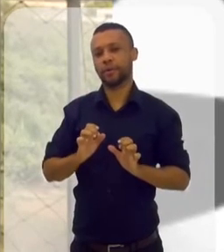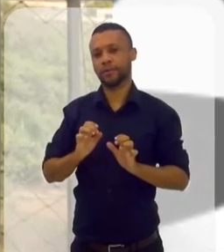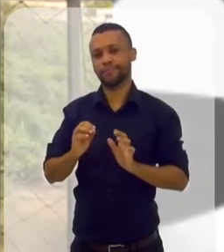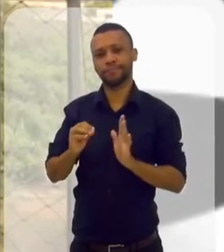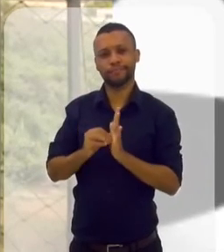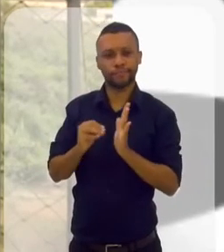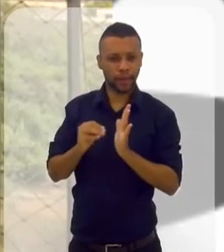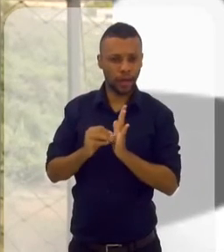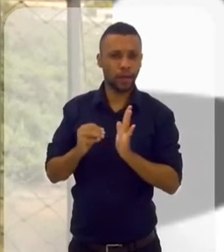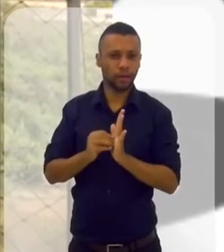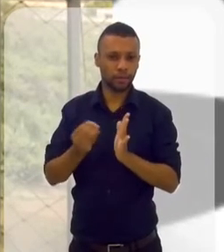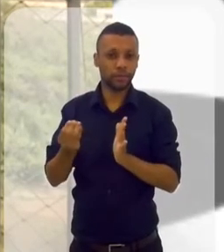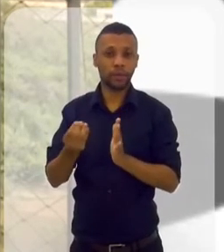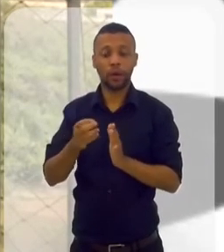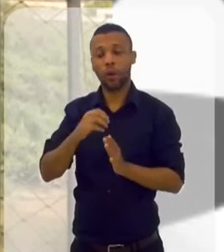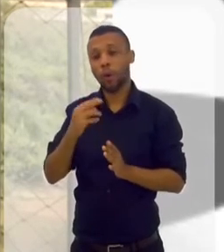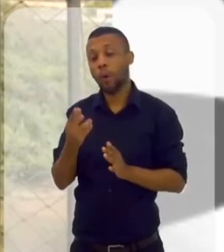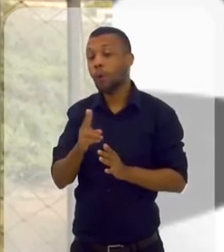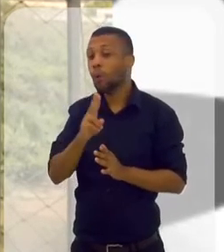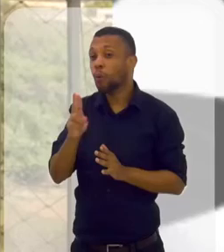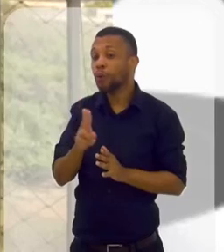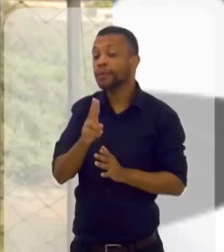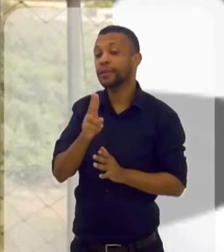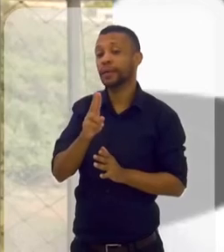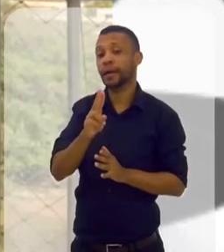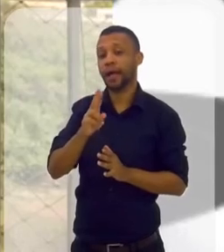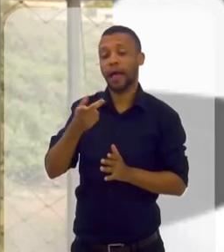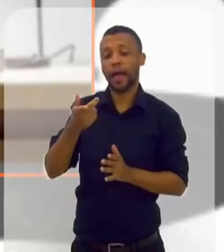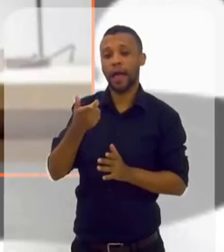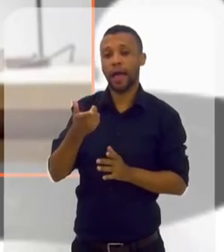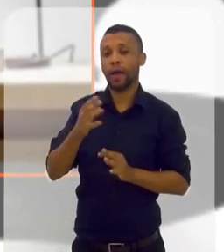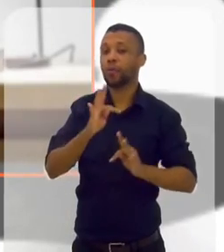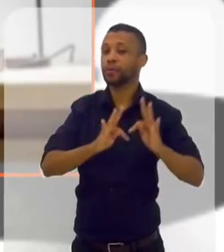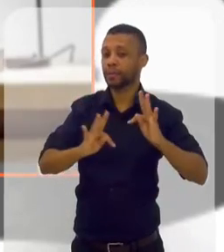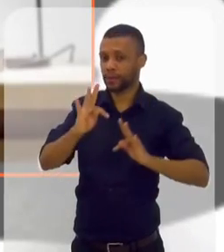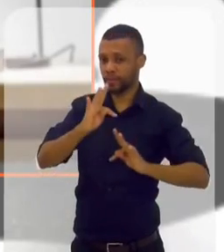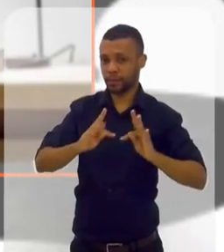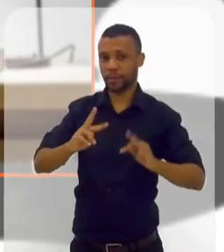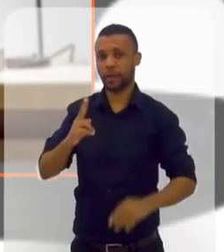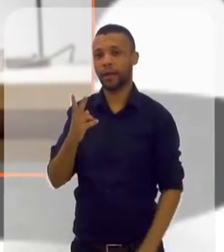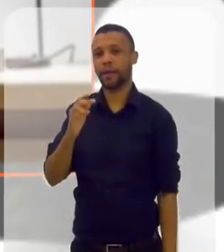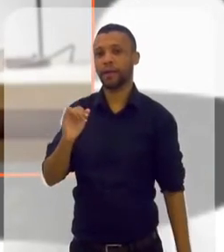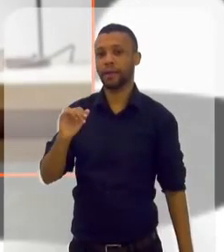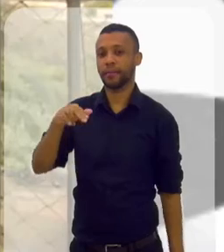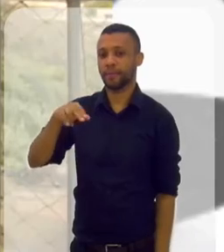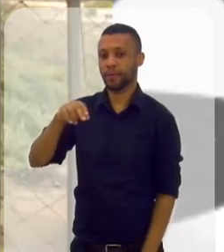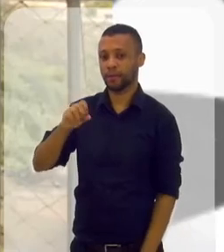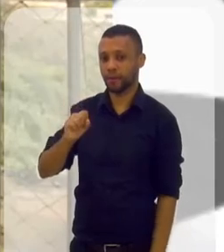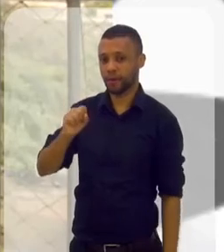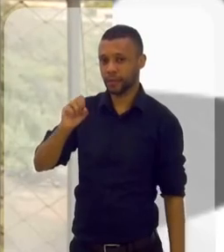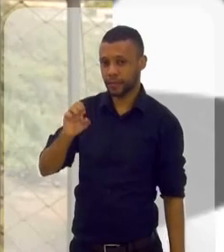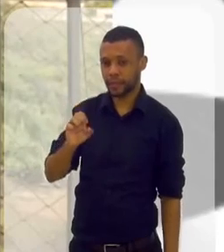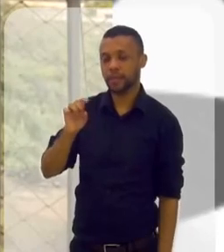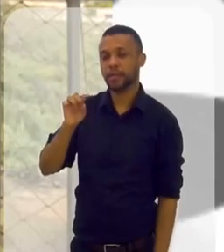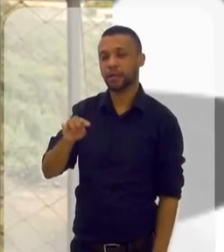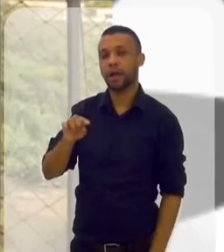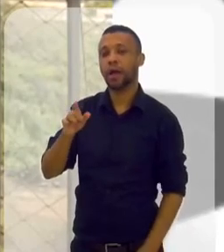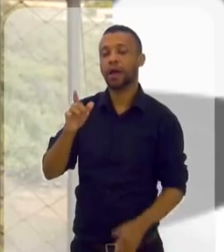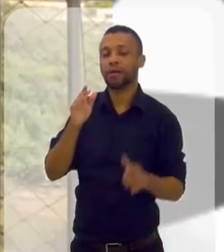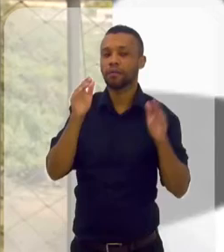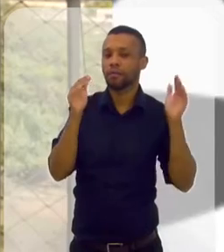pessoas que usam a hipnose de uma forma espiritual. Então é muito importante o quê? Você procurar um